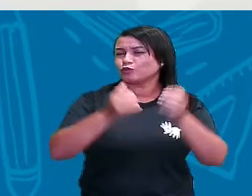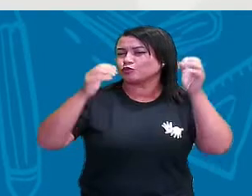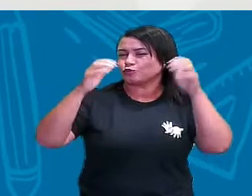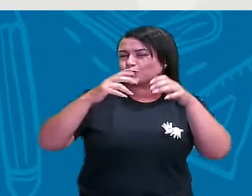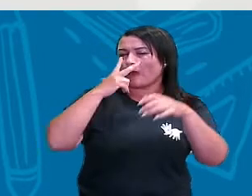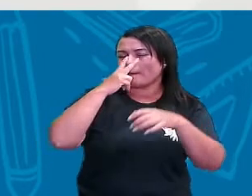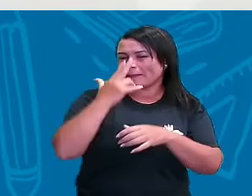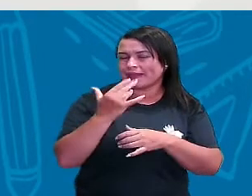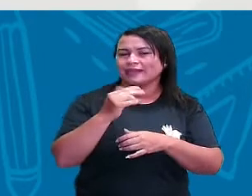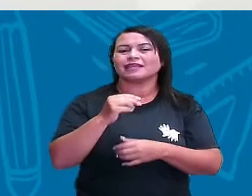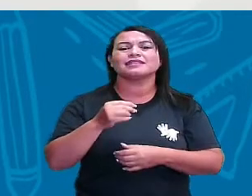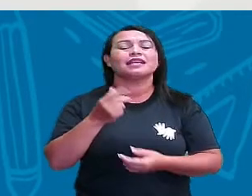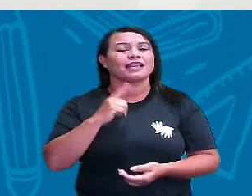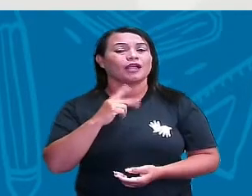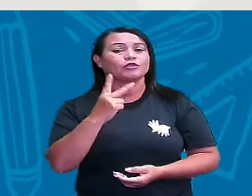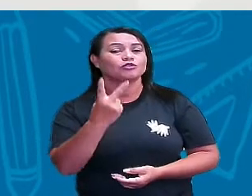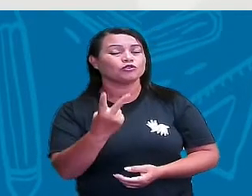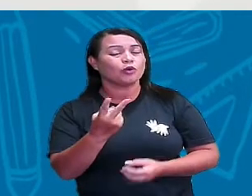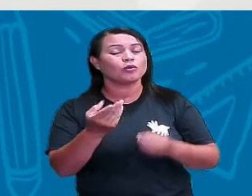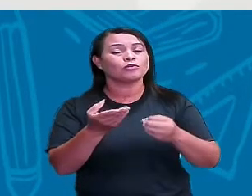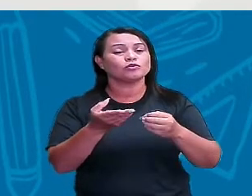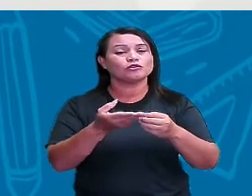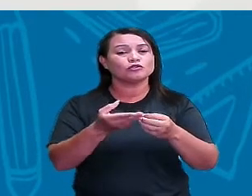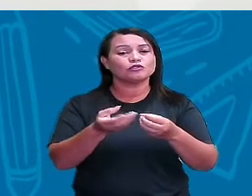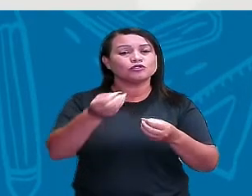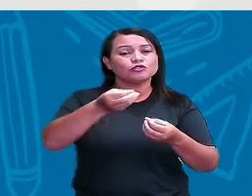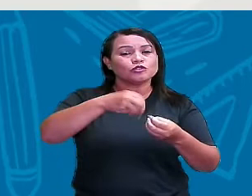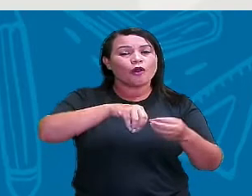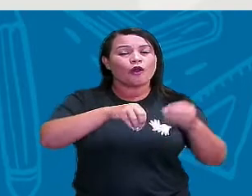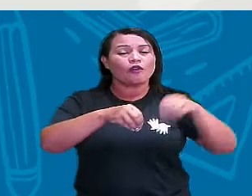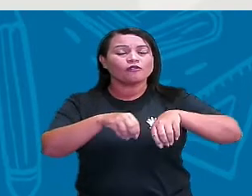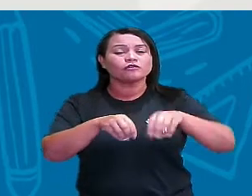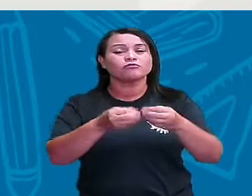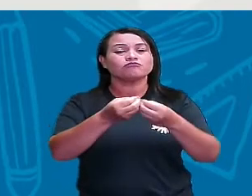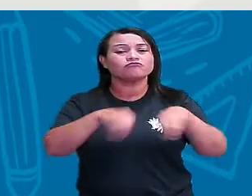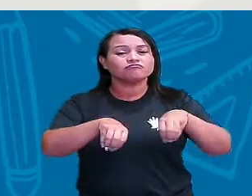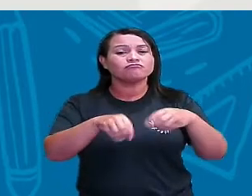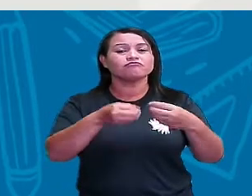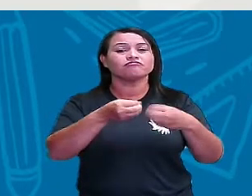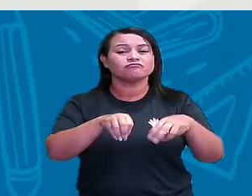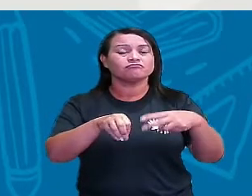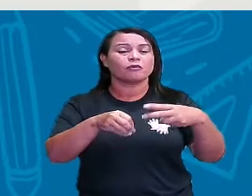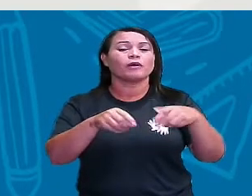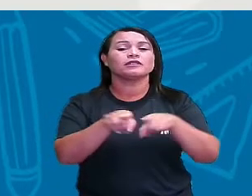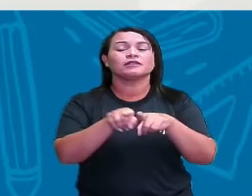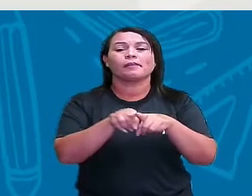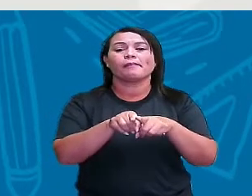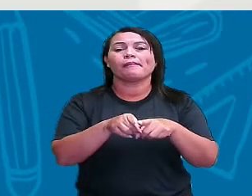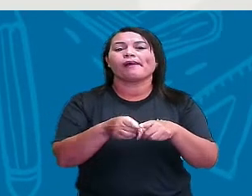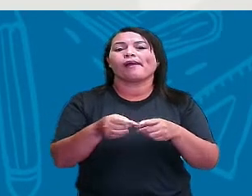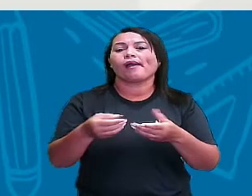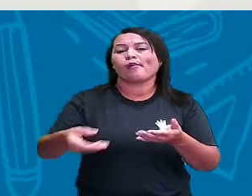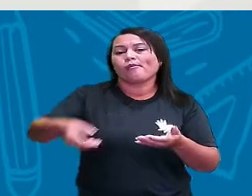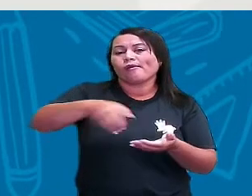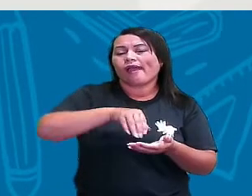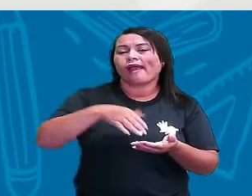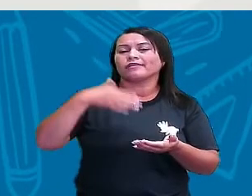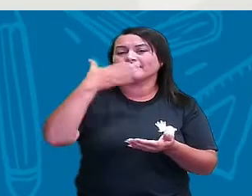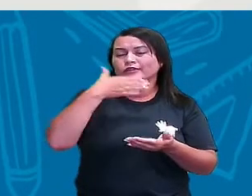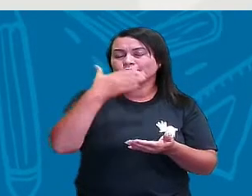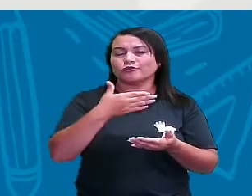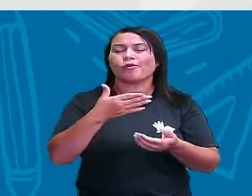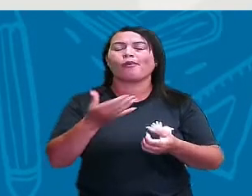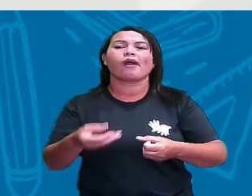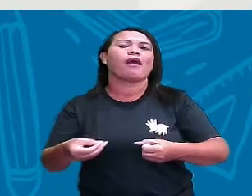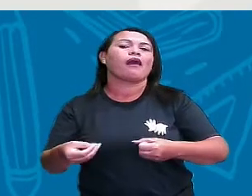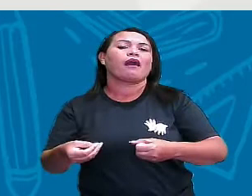ingredientes, 2 ovos, 1 punhado de açúcar, 1 tanto de leite até dar um ponto, 2 punhados e